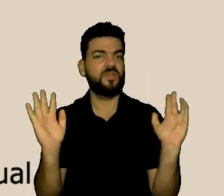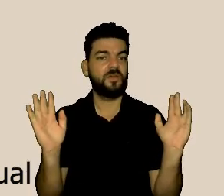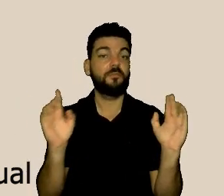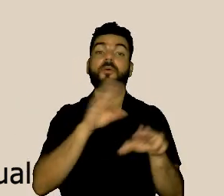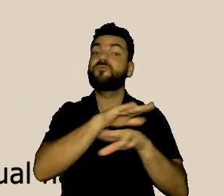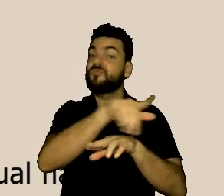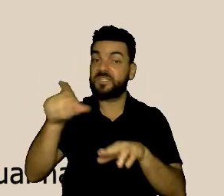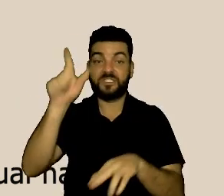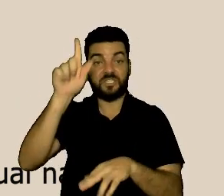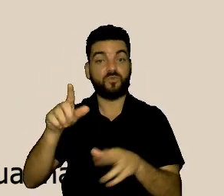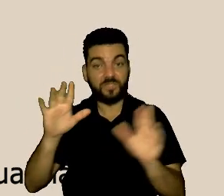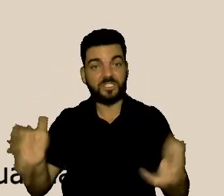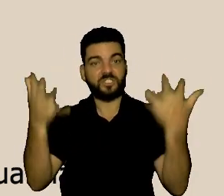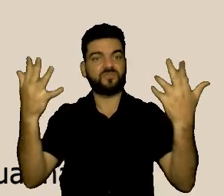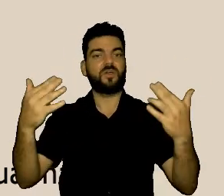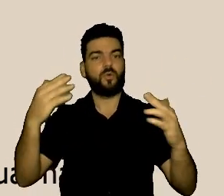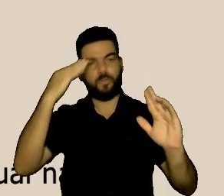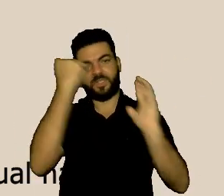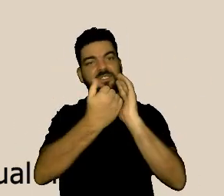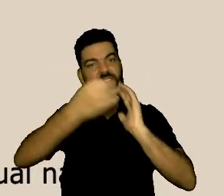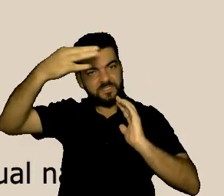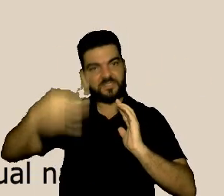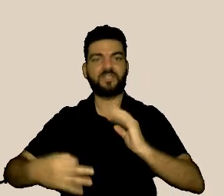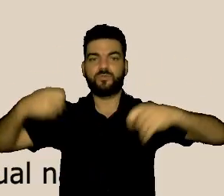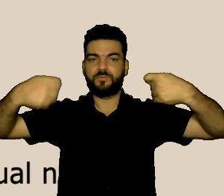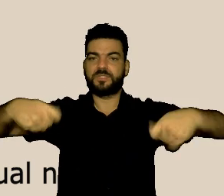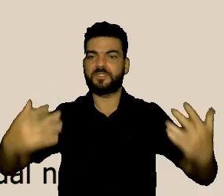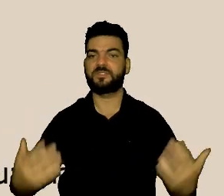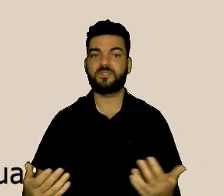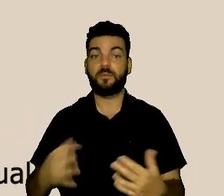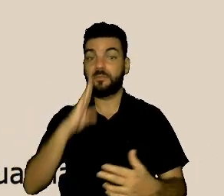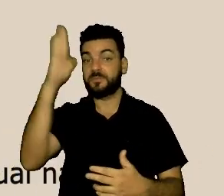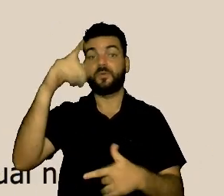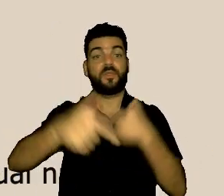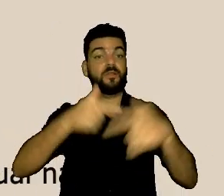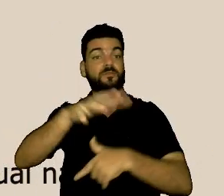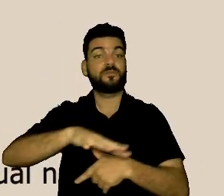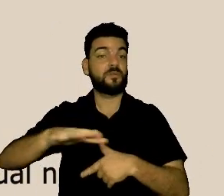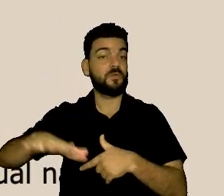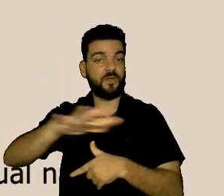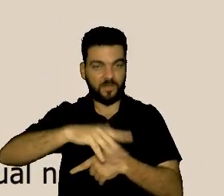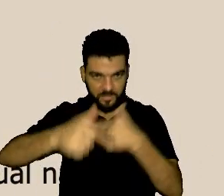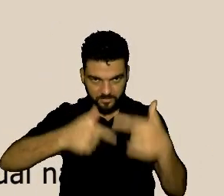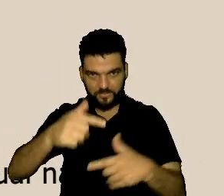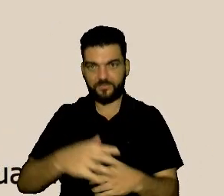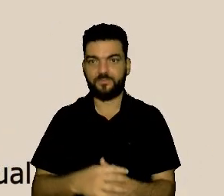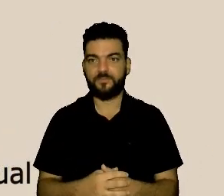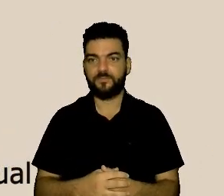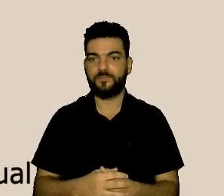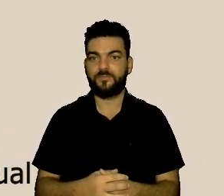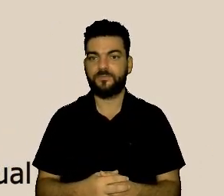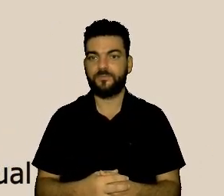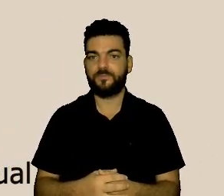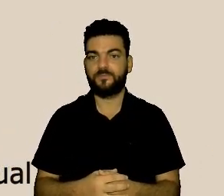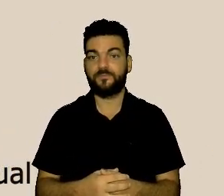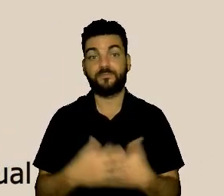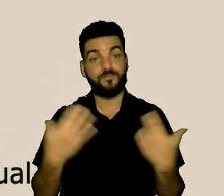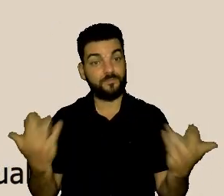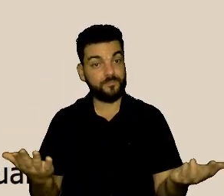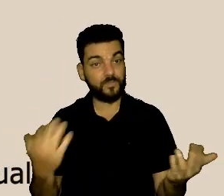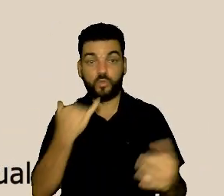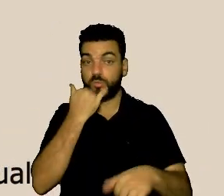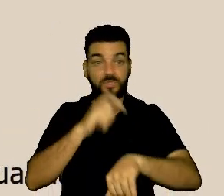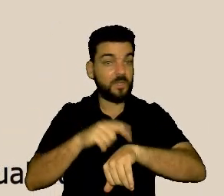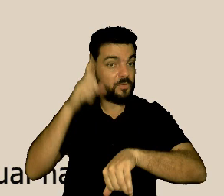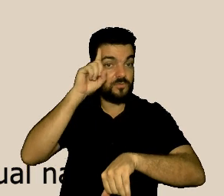transparência e de integridade. Não sei se estourei ao tempo, muito obrigada mais uma vez, na